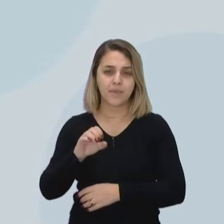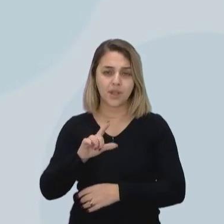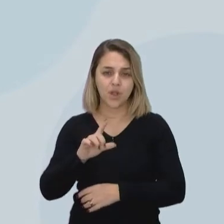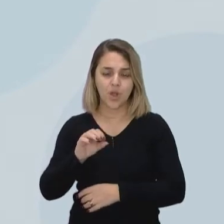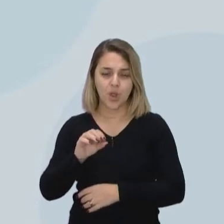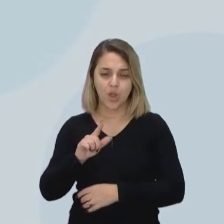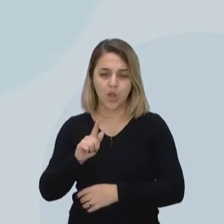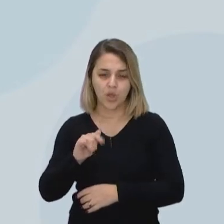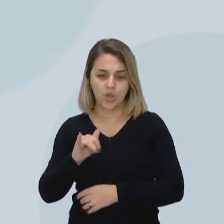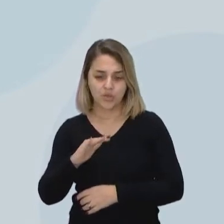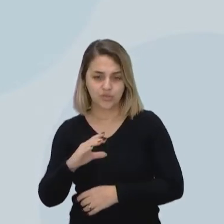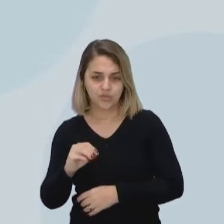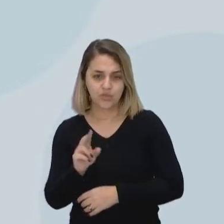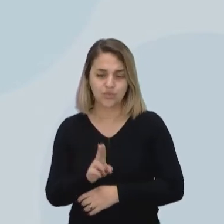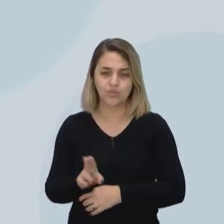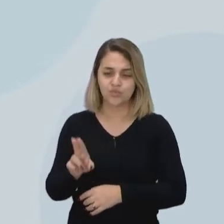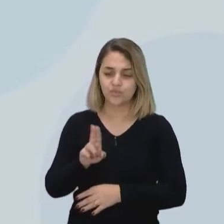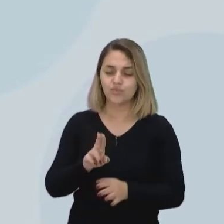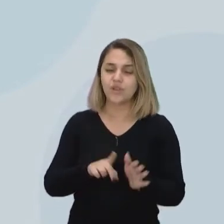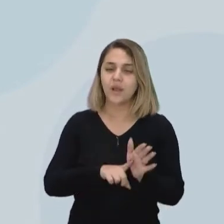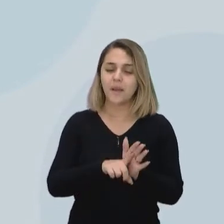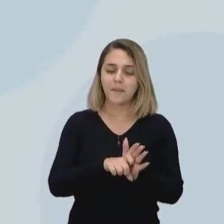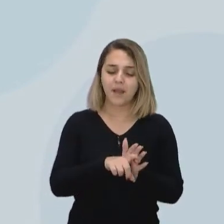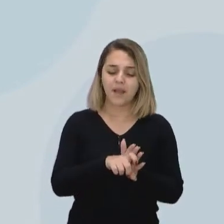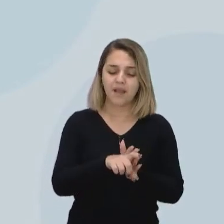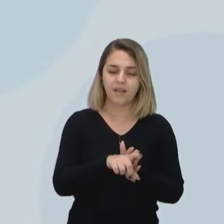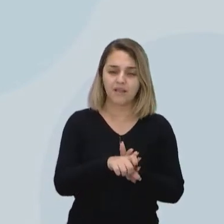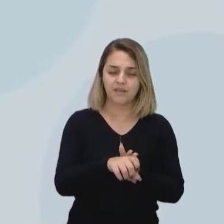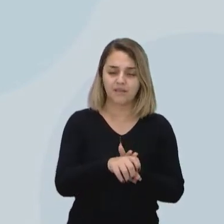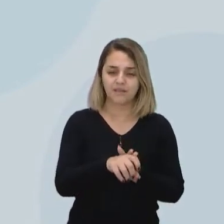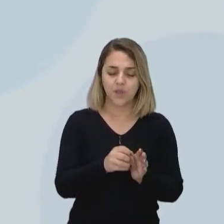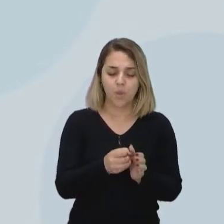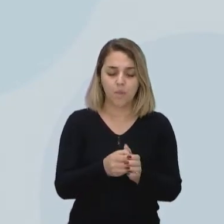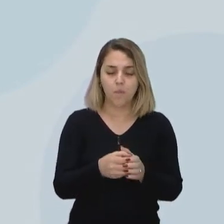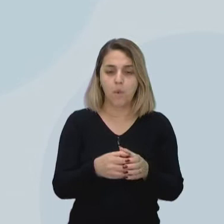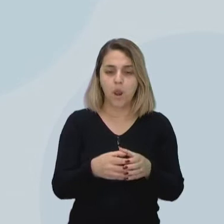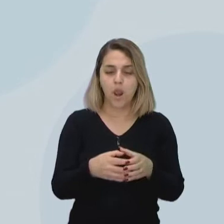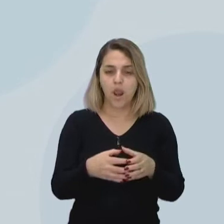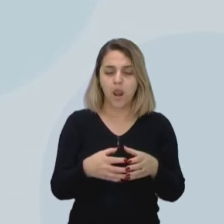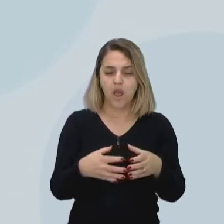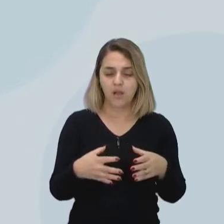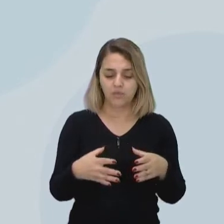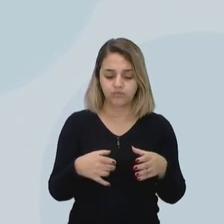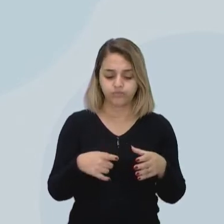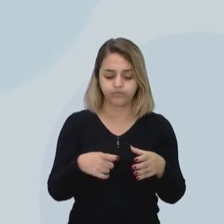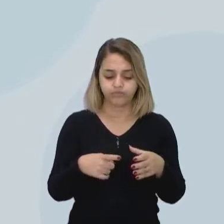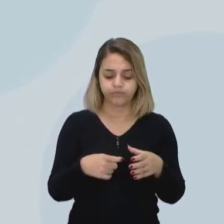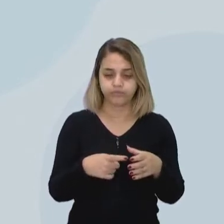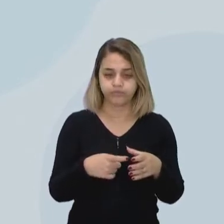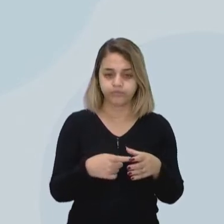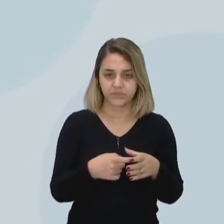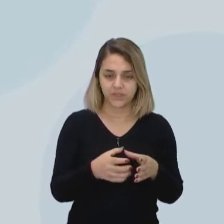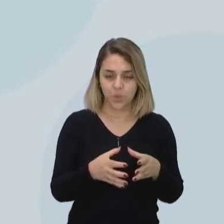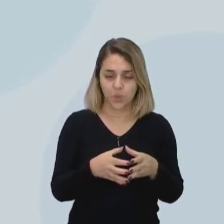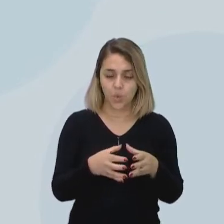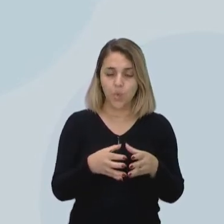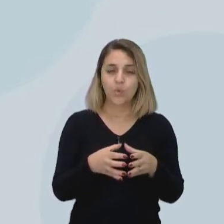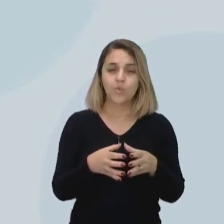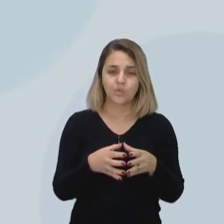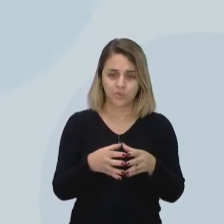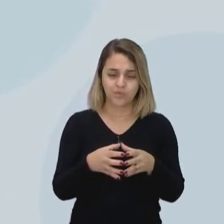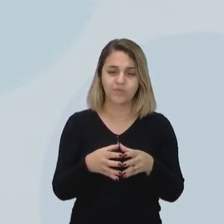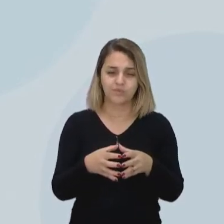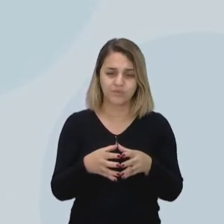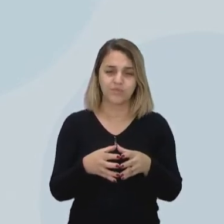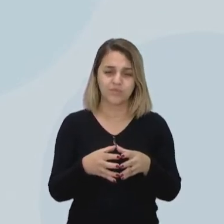bactérias, né? De colônias de bactérias, que são, é um grupo de bactérias, né? Que são